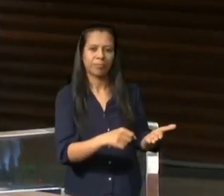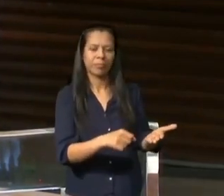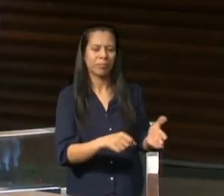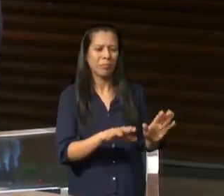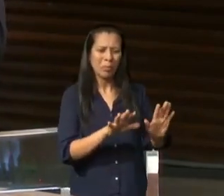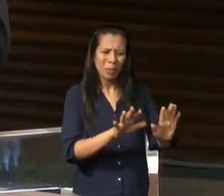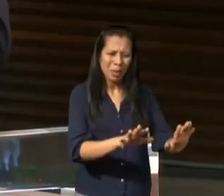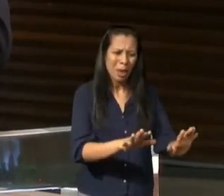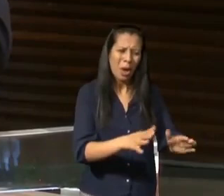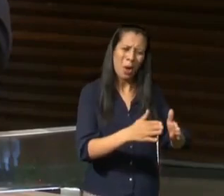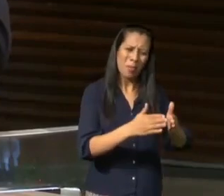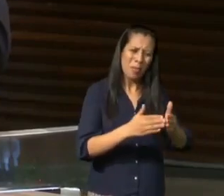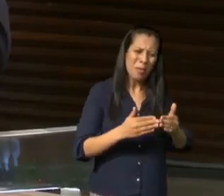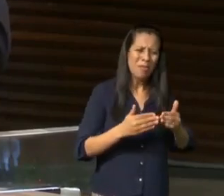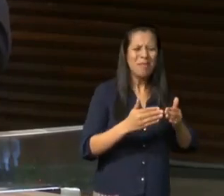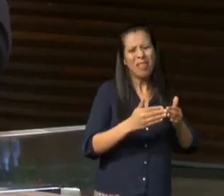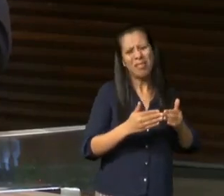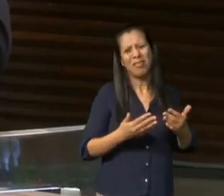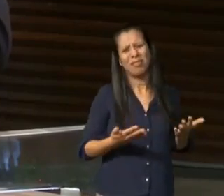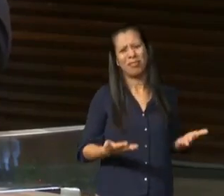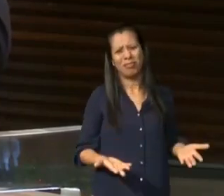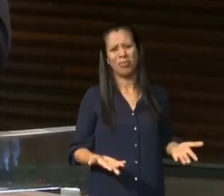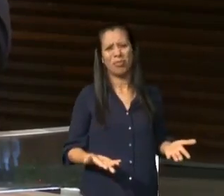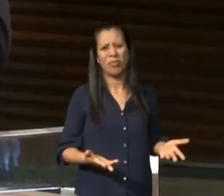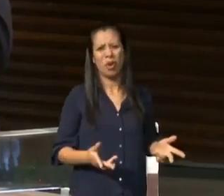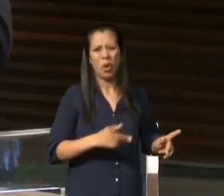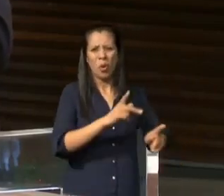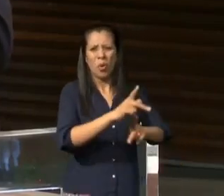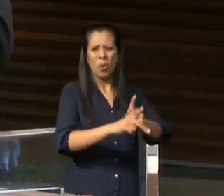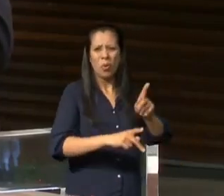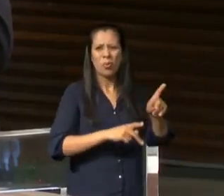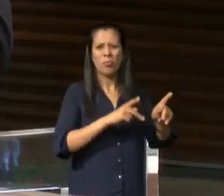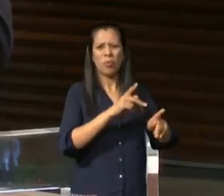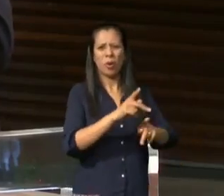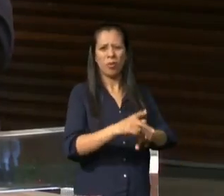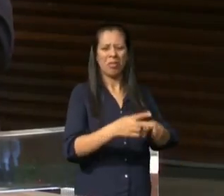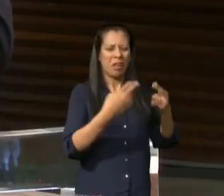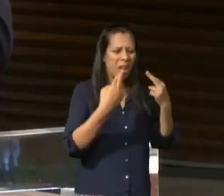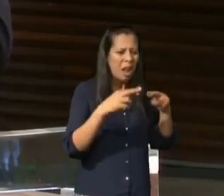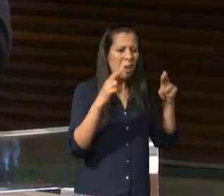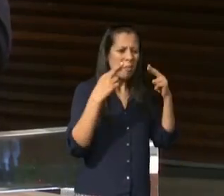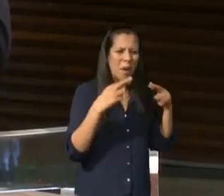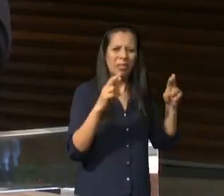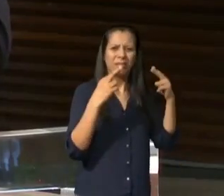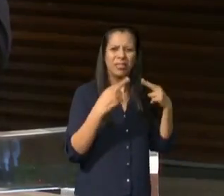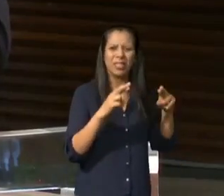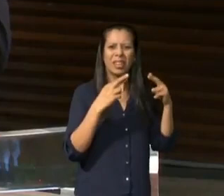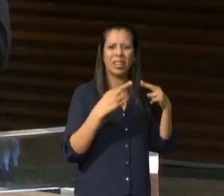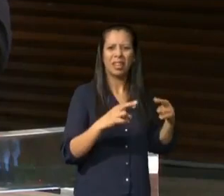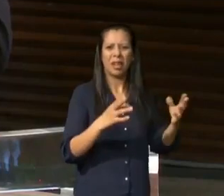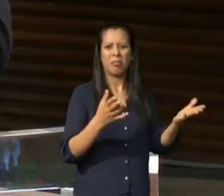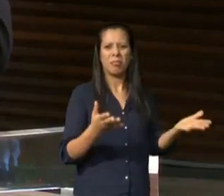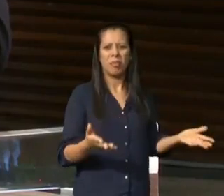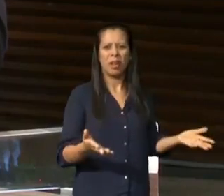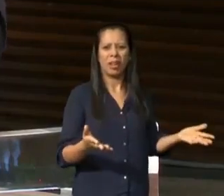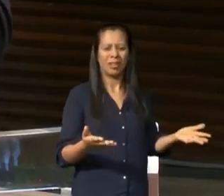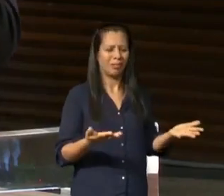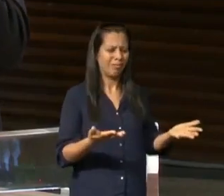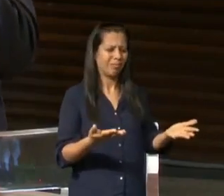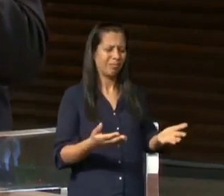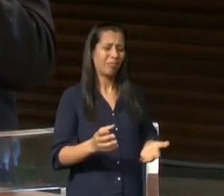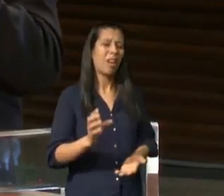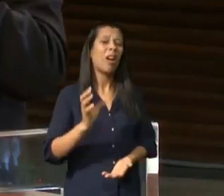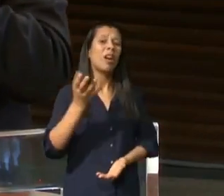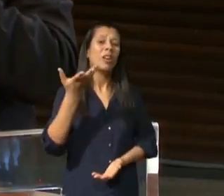lá do deserto fizeram alguns deles murmuraram e foram destruídos pelo